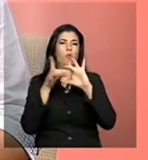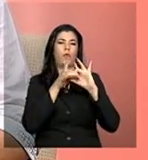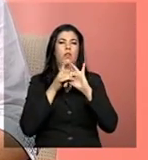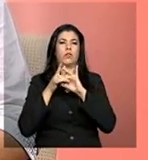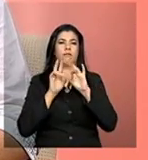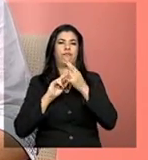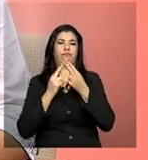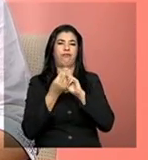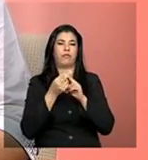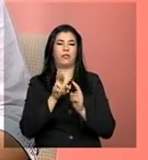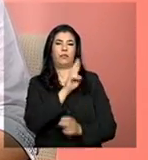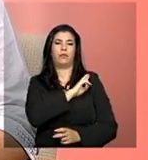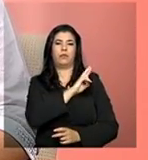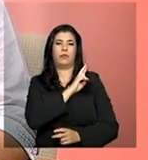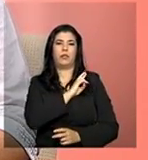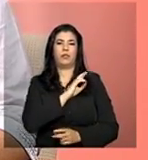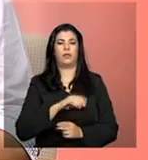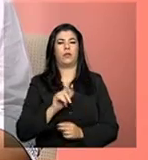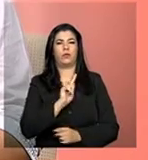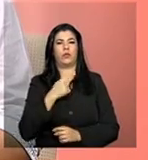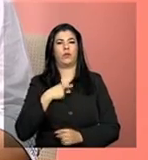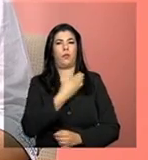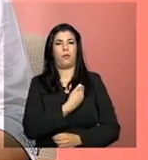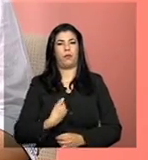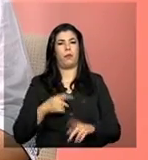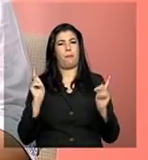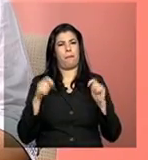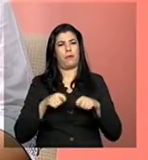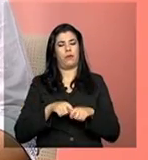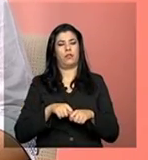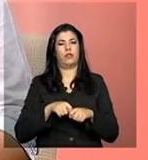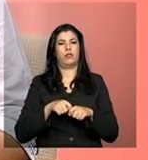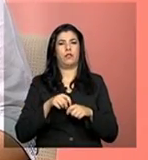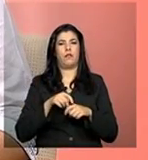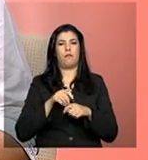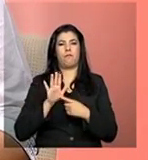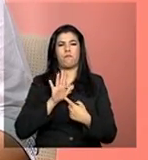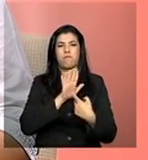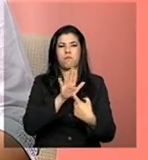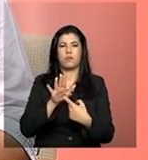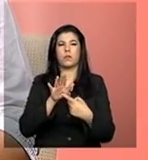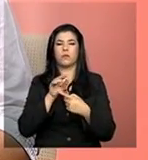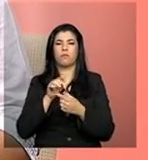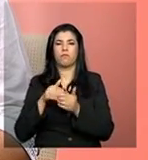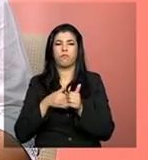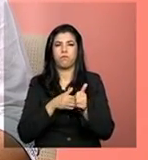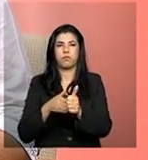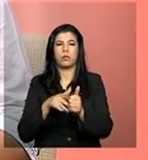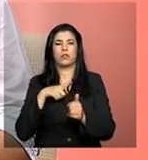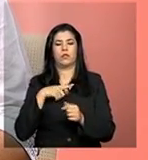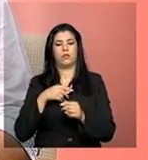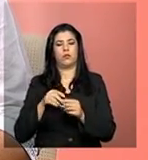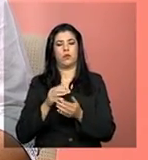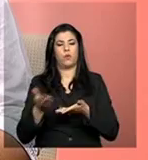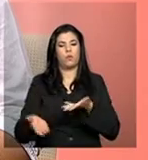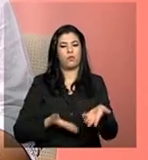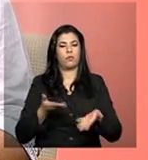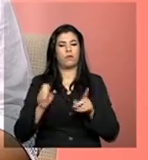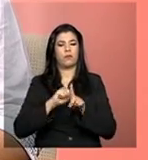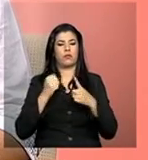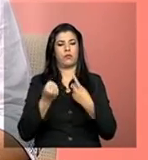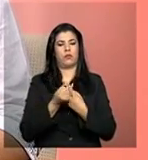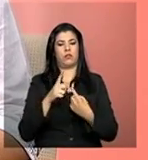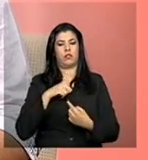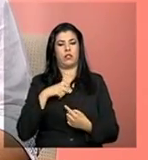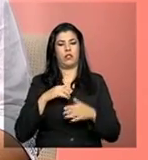responsabilidade do gestor público, capaz de monitorar e reconhecer os serviços sócio-assistenciais prestados por